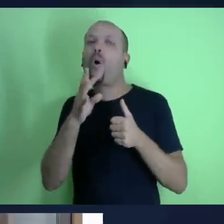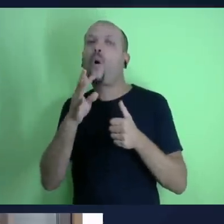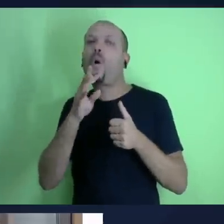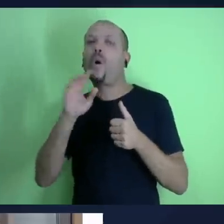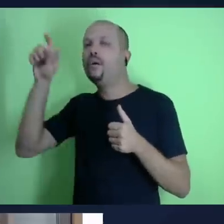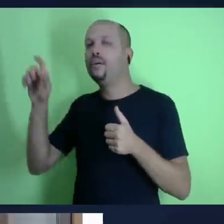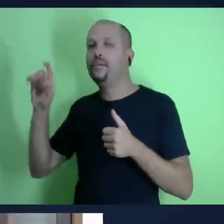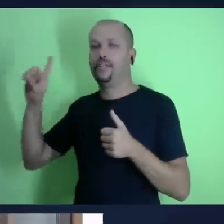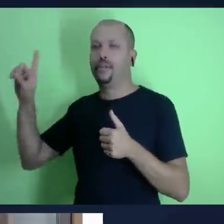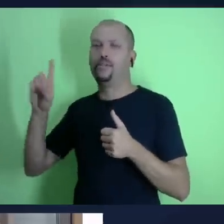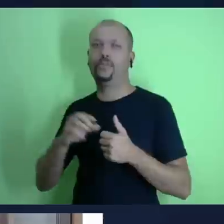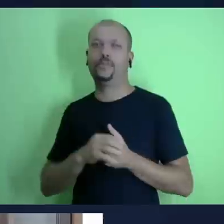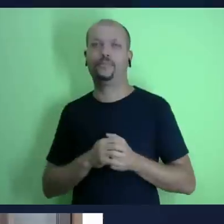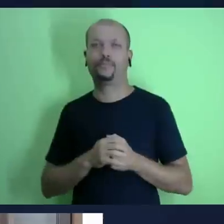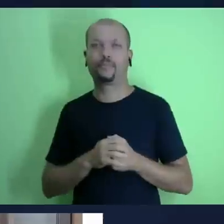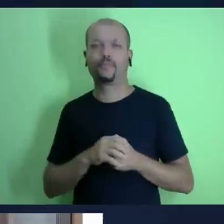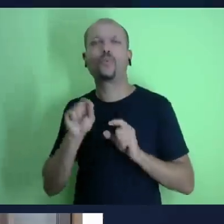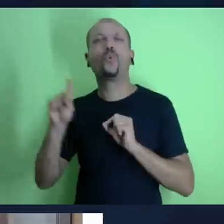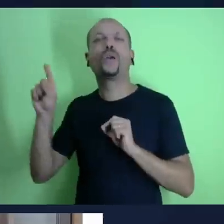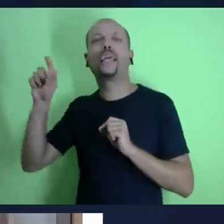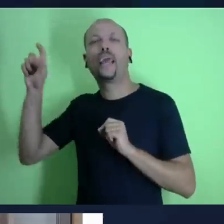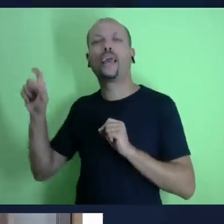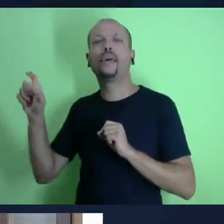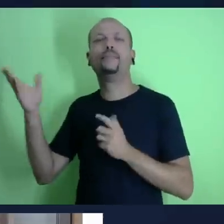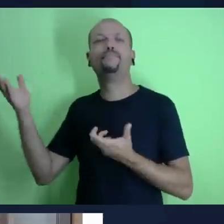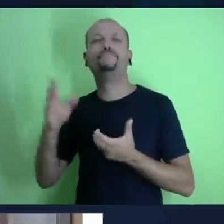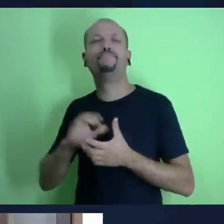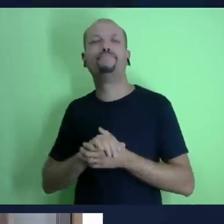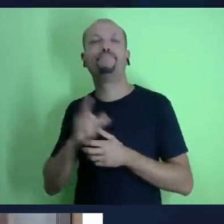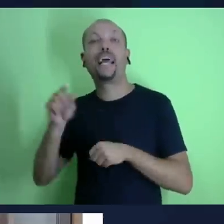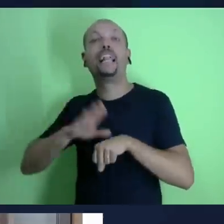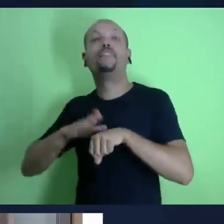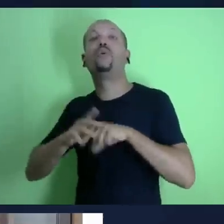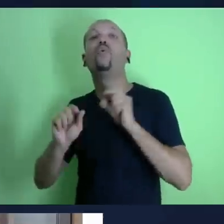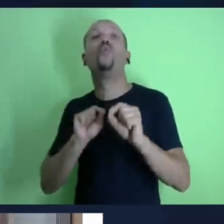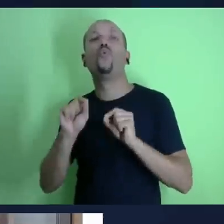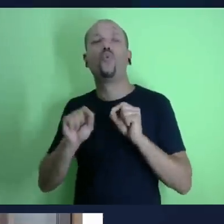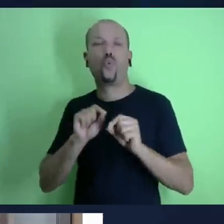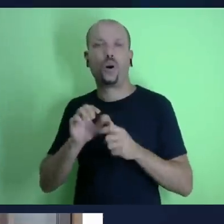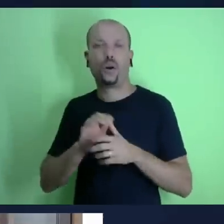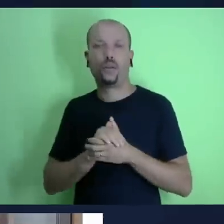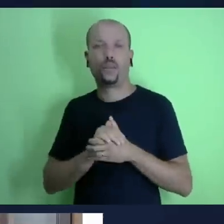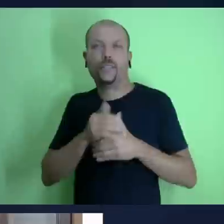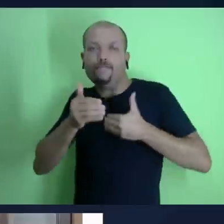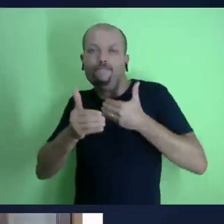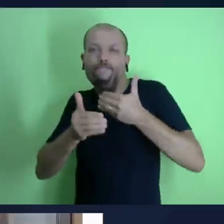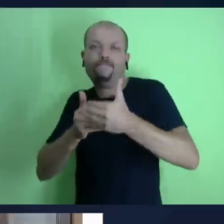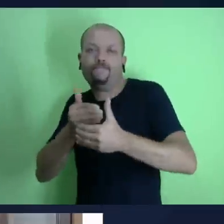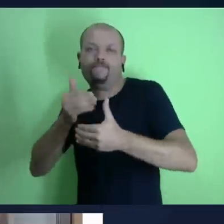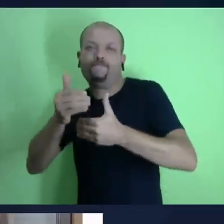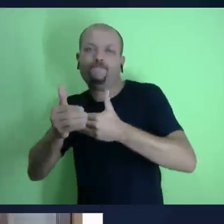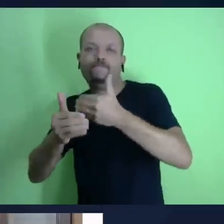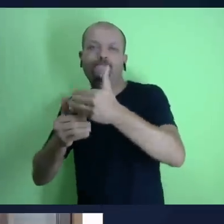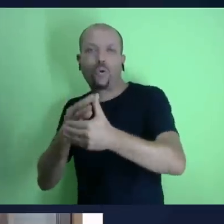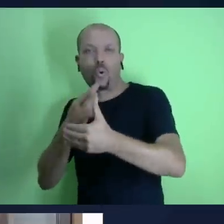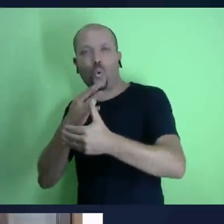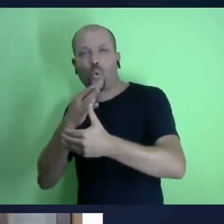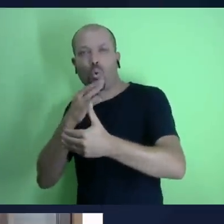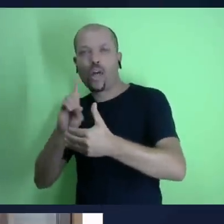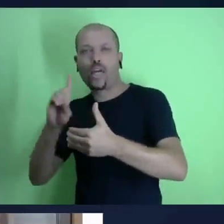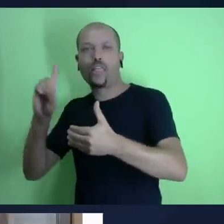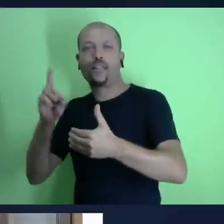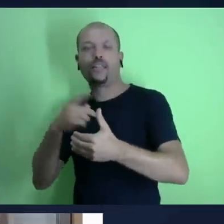ficando assombrado de maneira positiva né da grandeza de Deus da disposição de Deus da